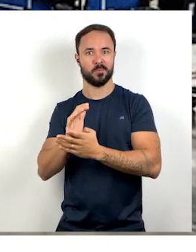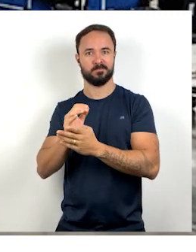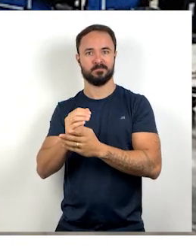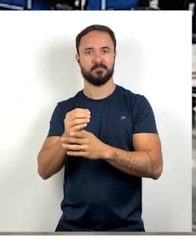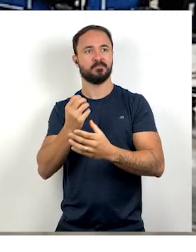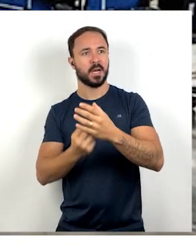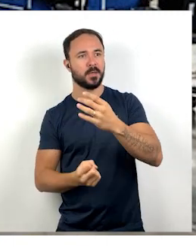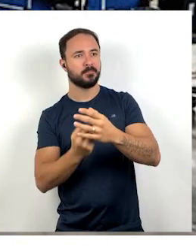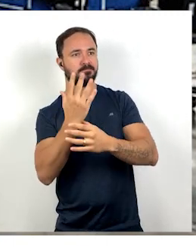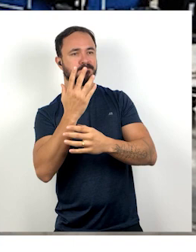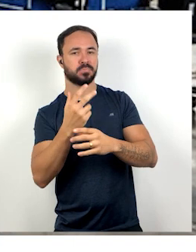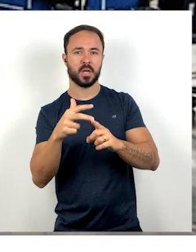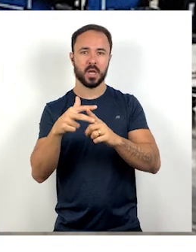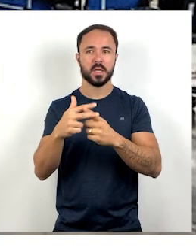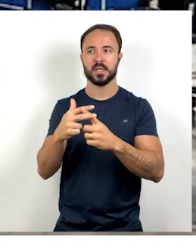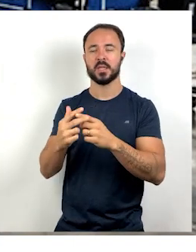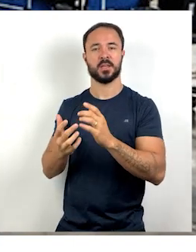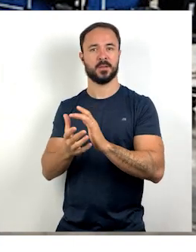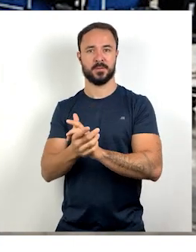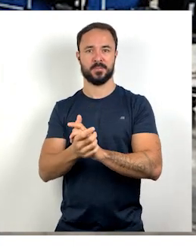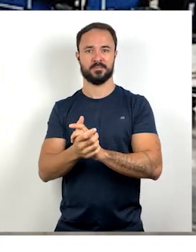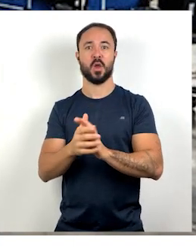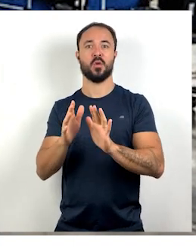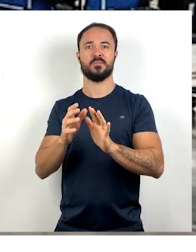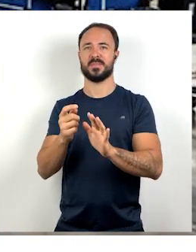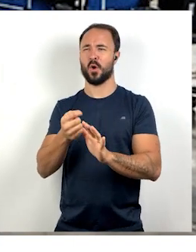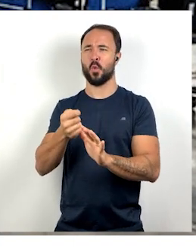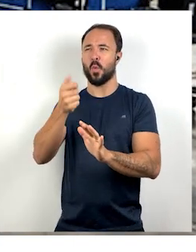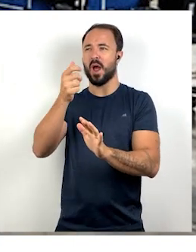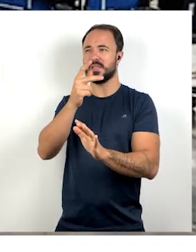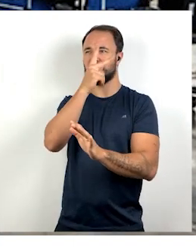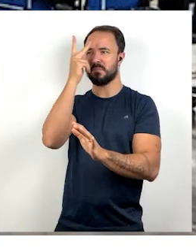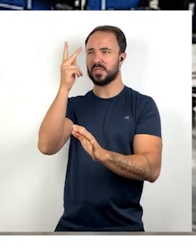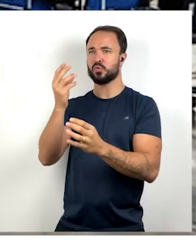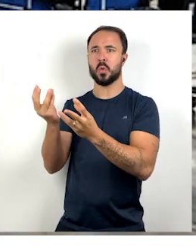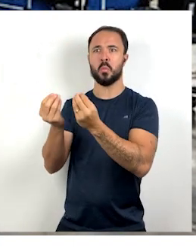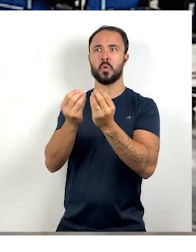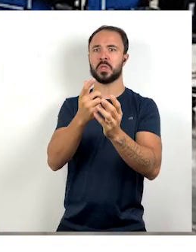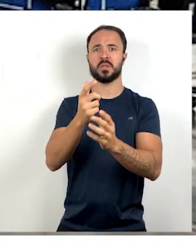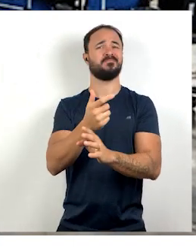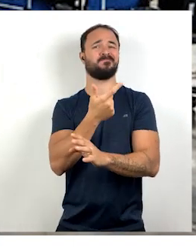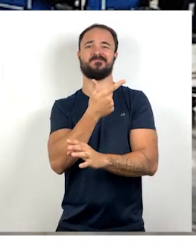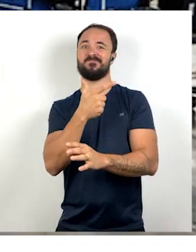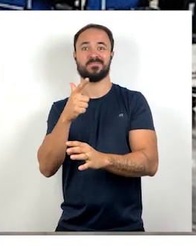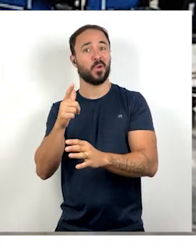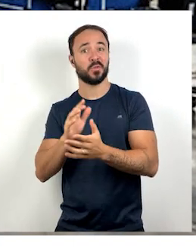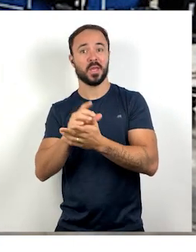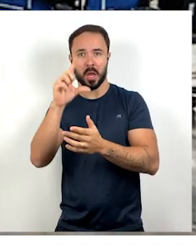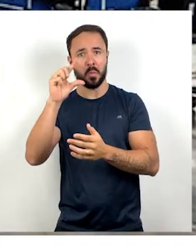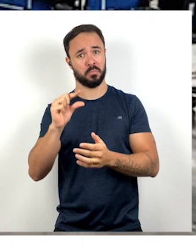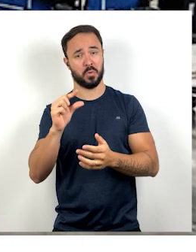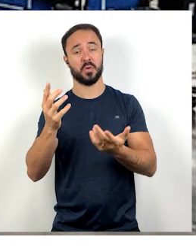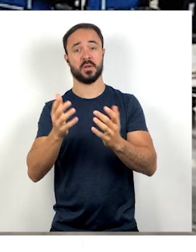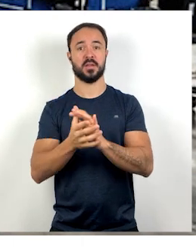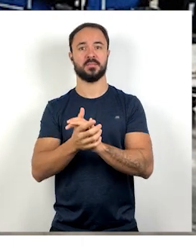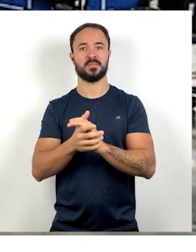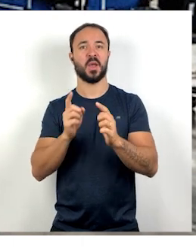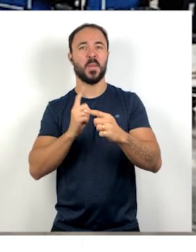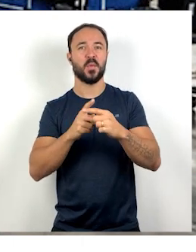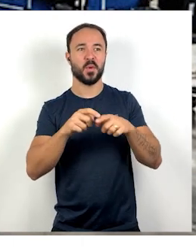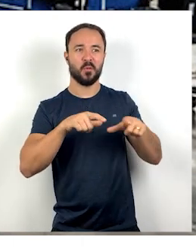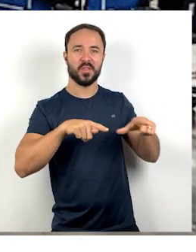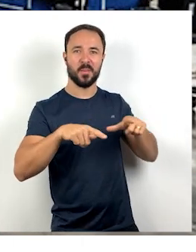pessoas nessas linhas funções de produção, né? O trabalho das pessoas com o tempo, ele foi sendo substituído pelo das